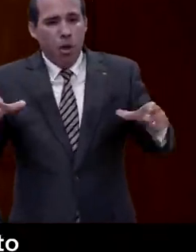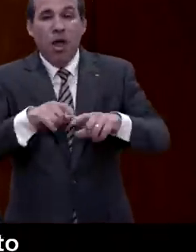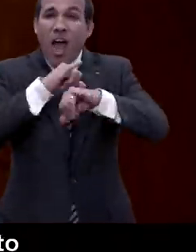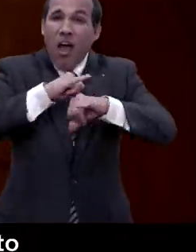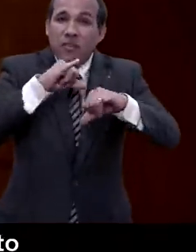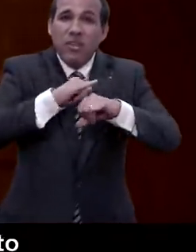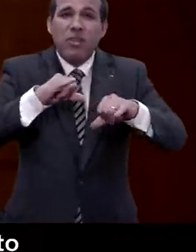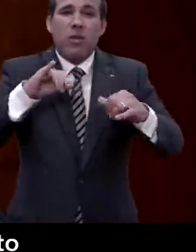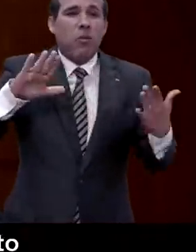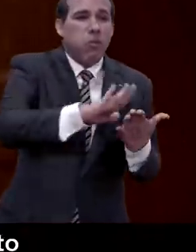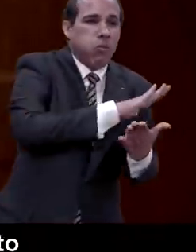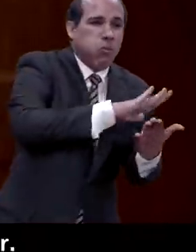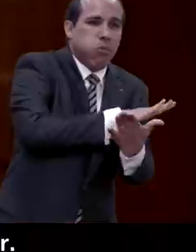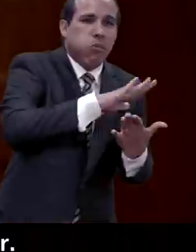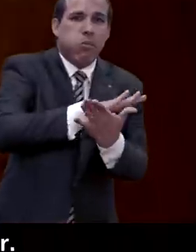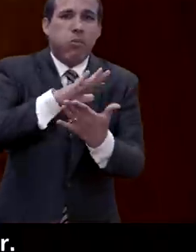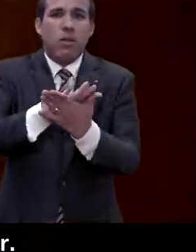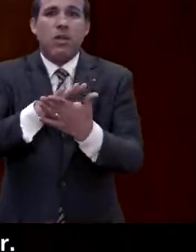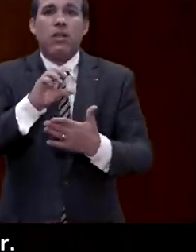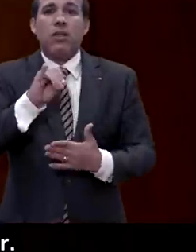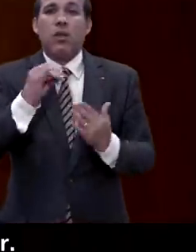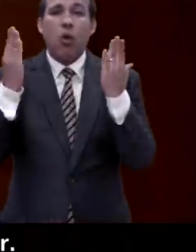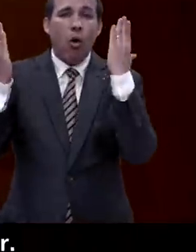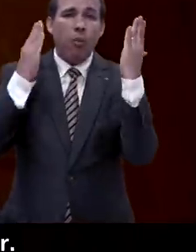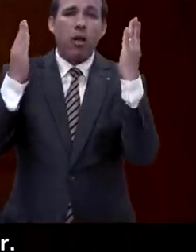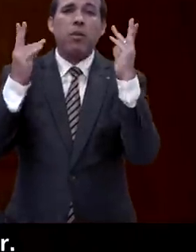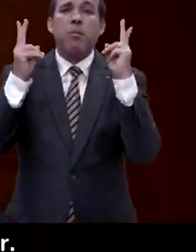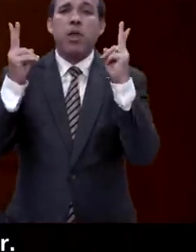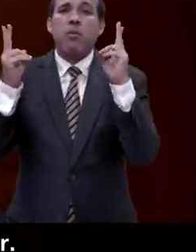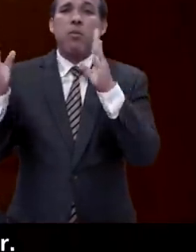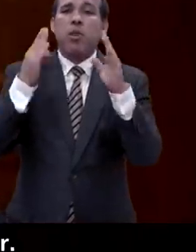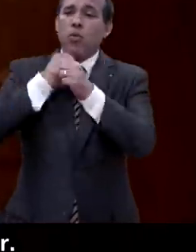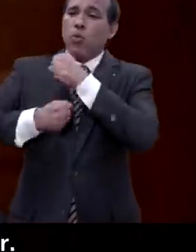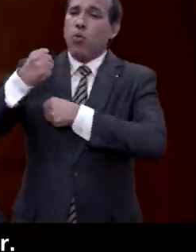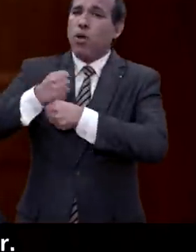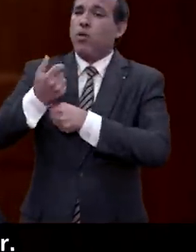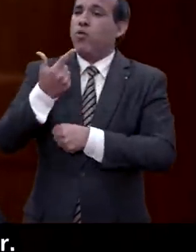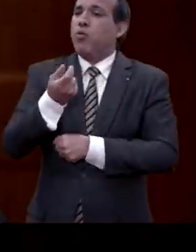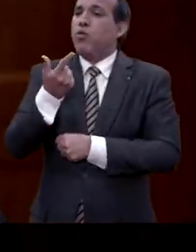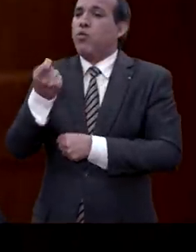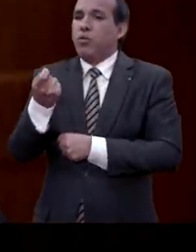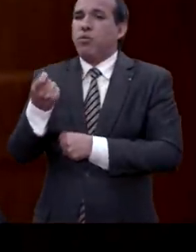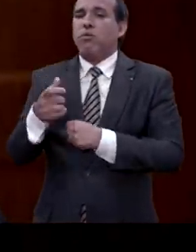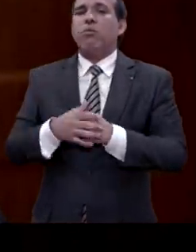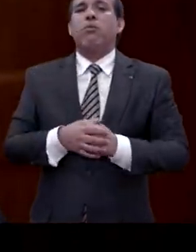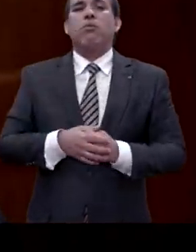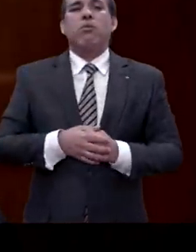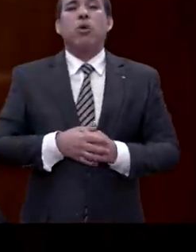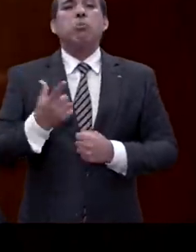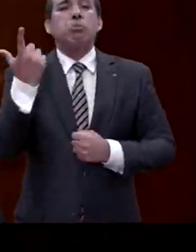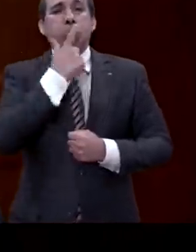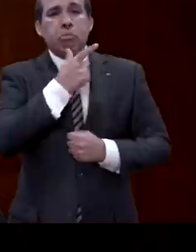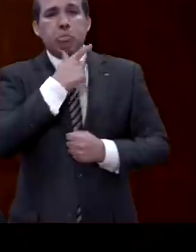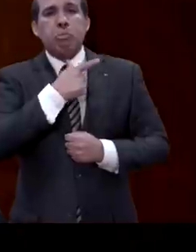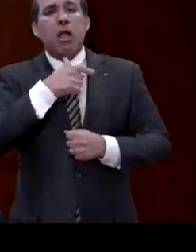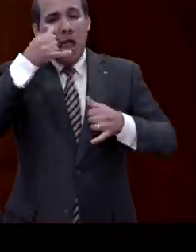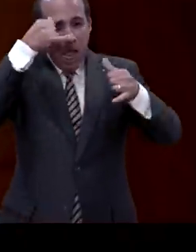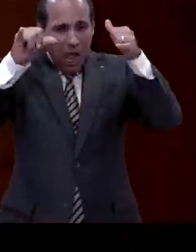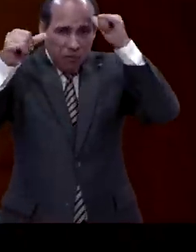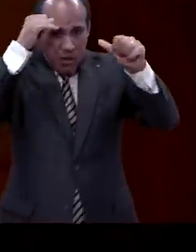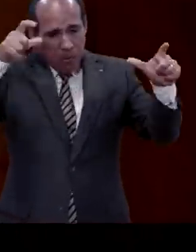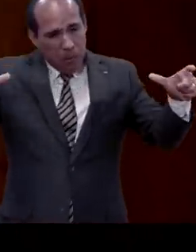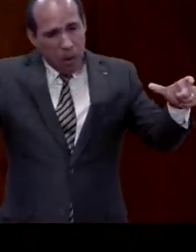alertas de desmatamento em comparação com o mesmo período do ano anterior. Conseguimos evitar